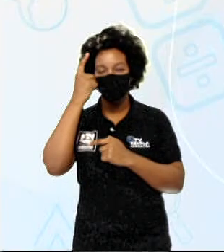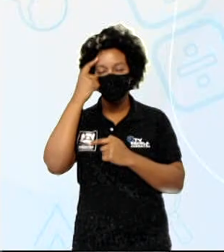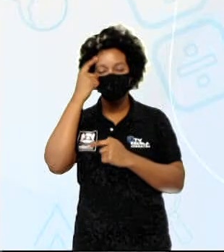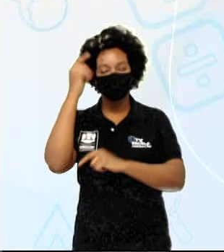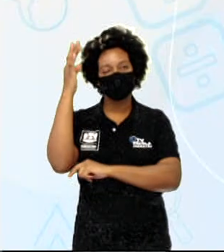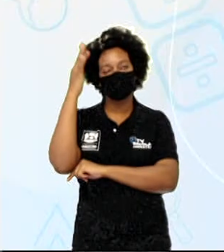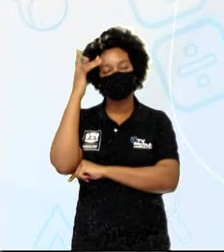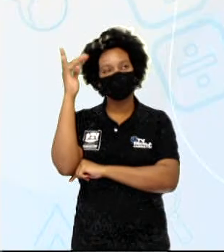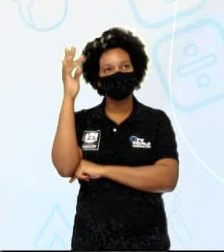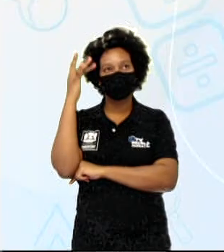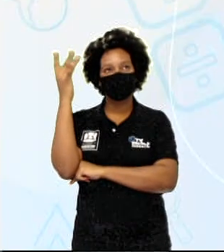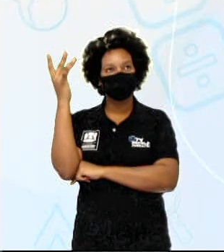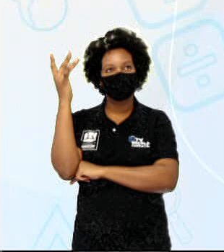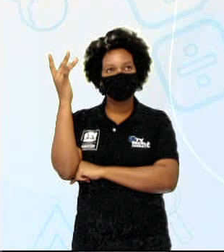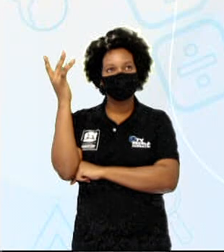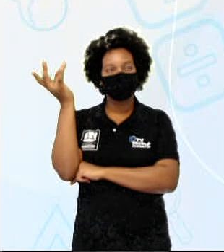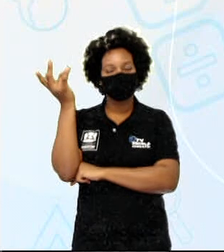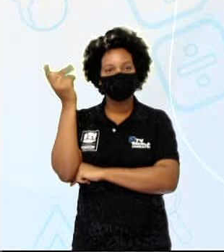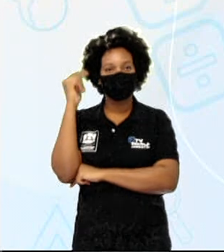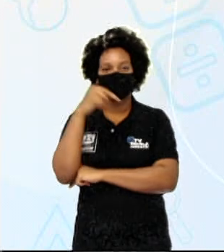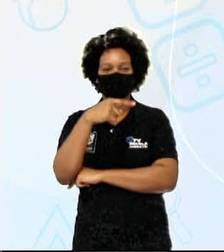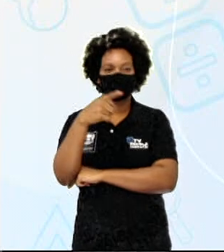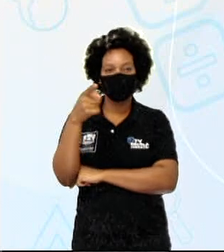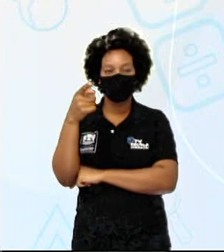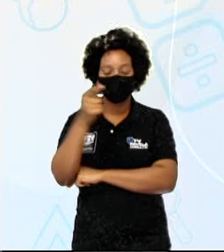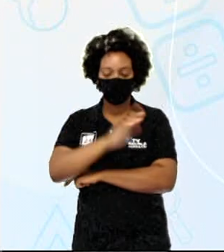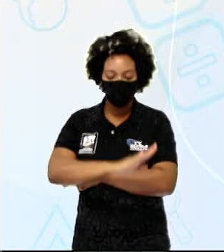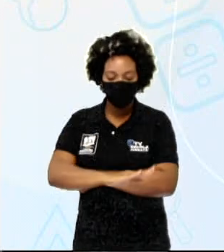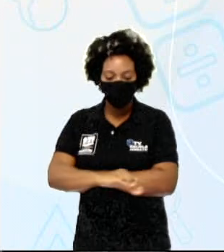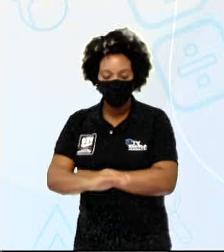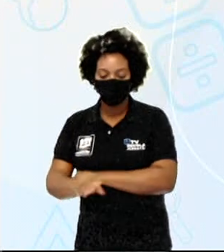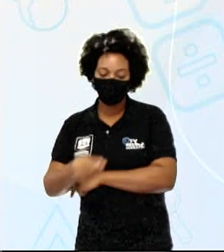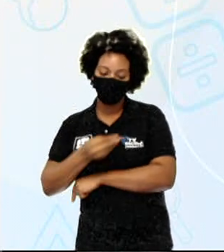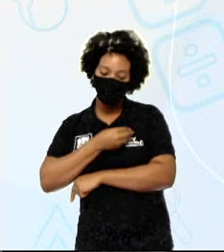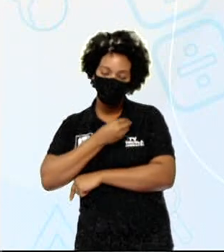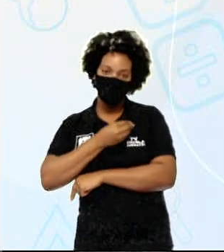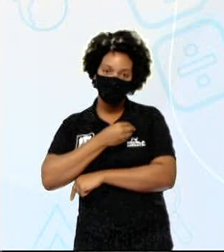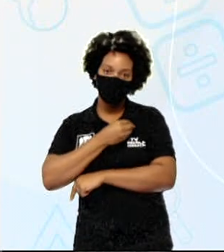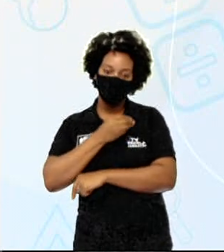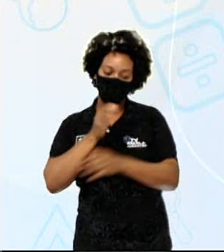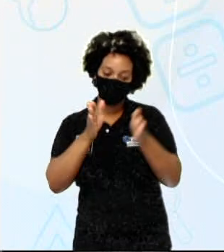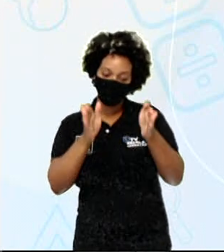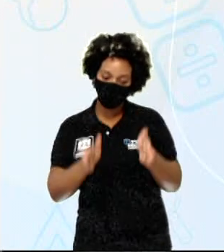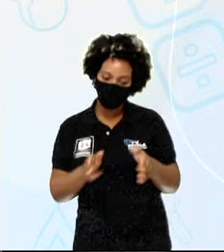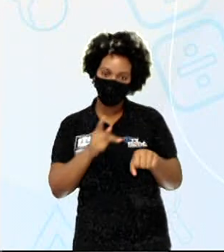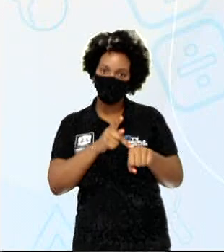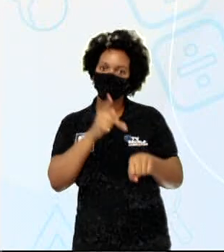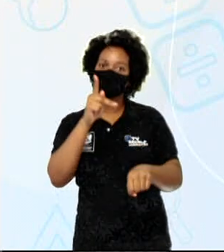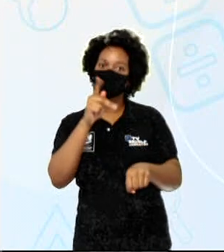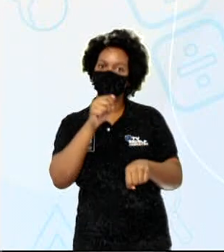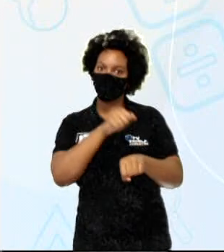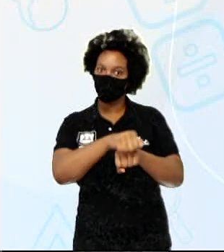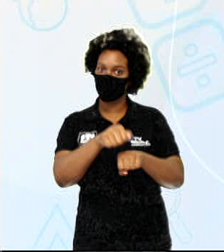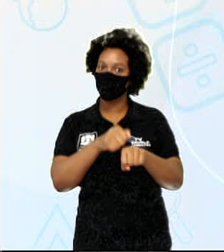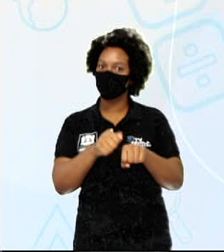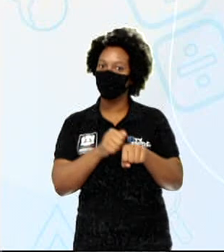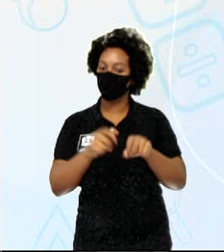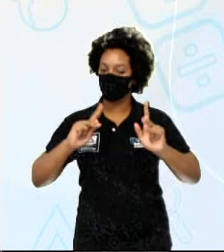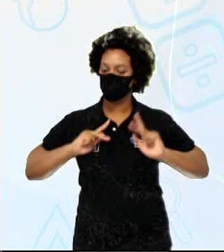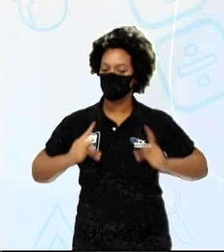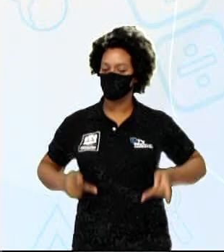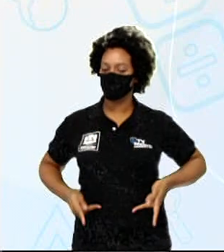Imagine, querido aluno, que você é uma criança vivendo no Paleolítico. É um homo